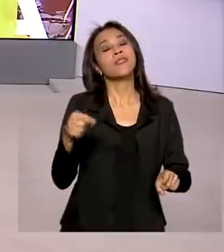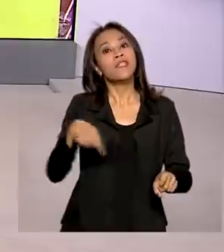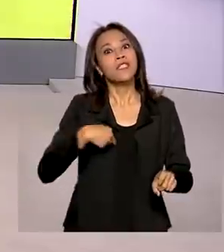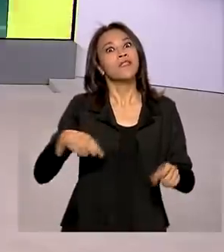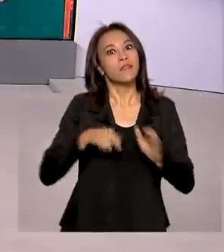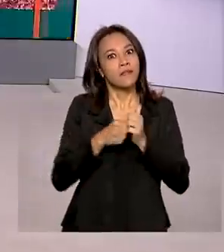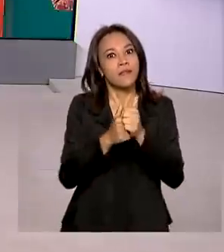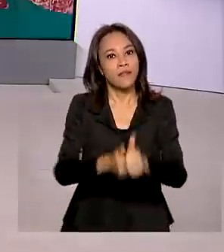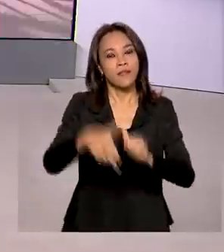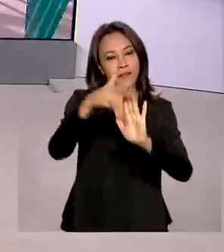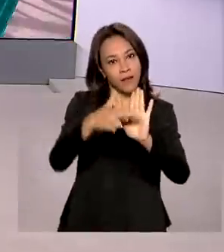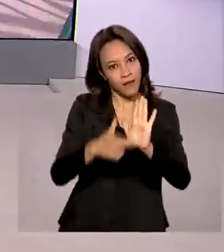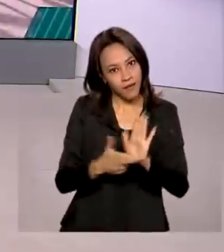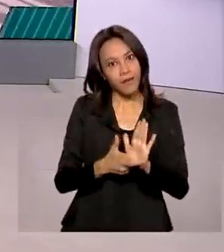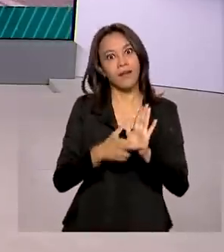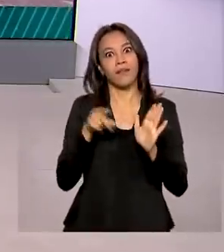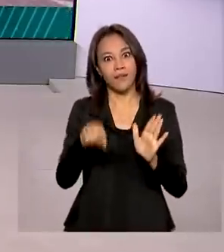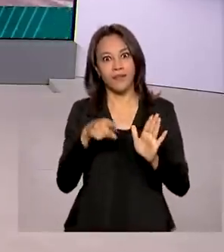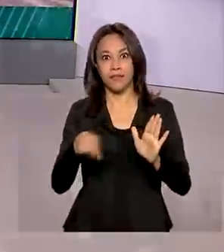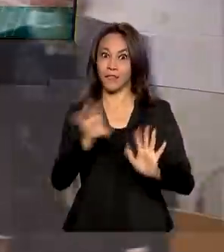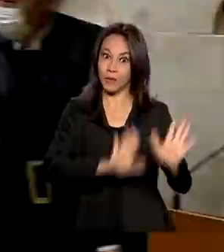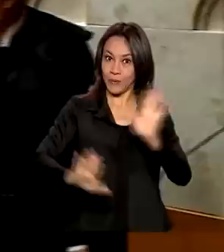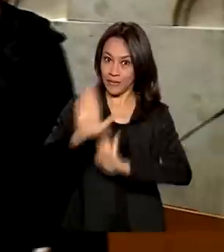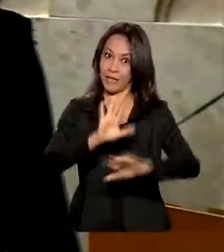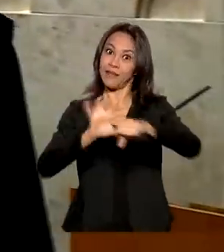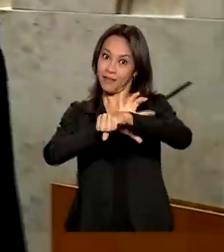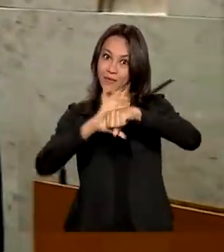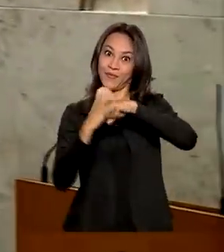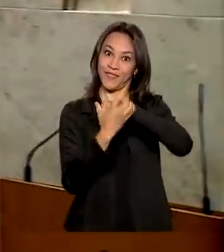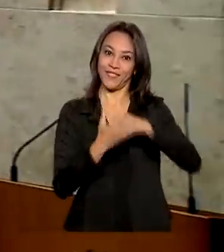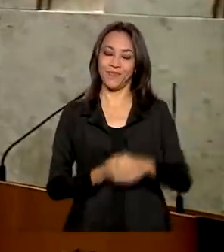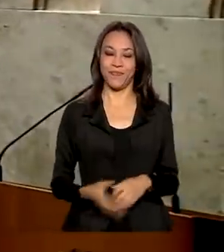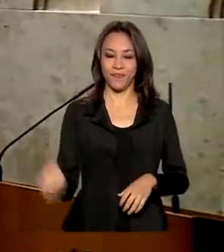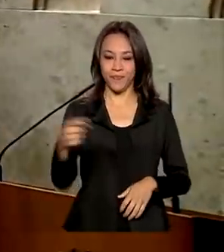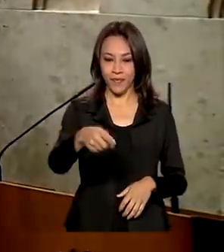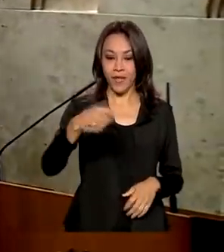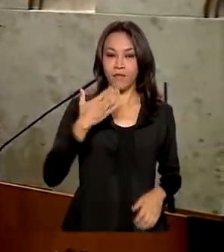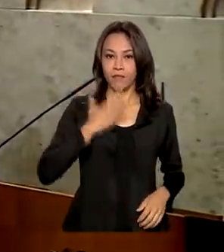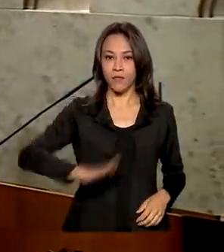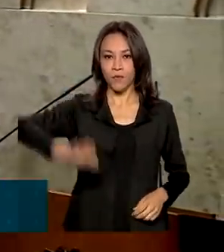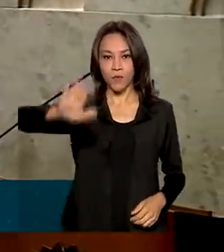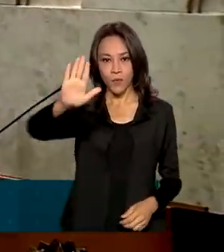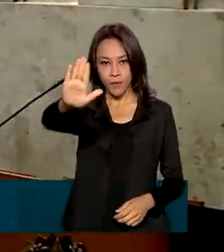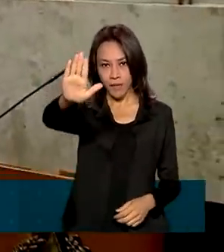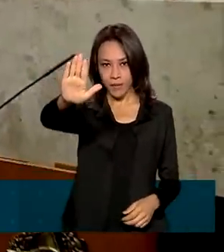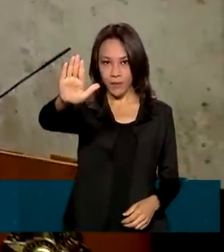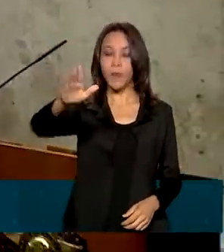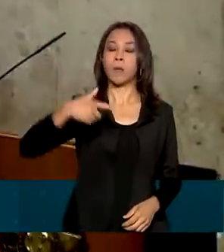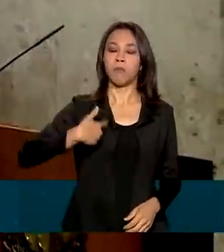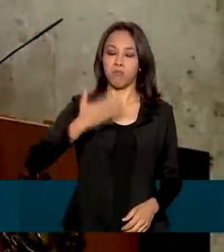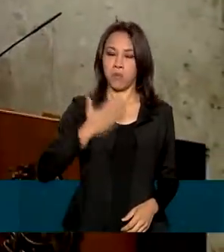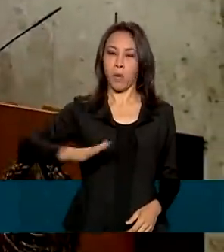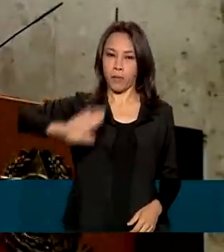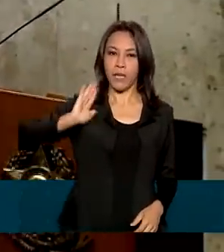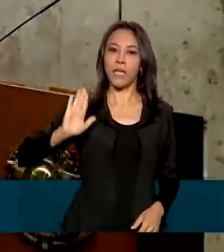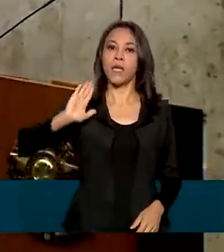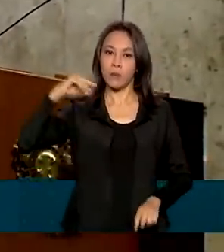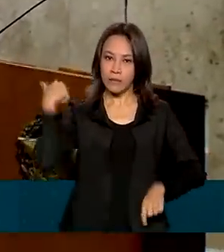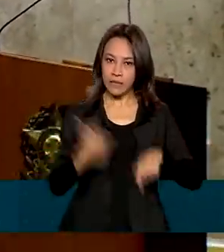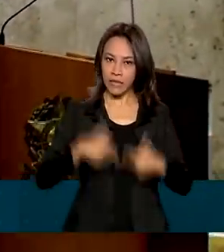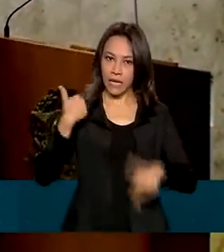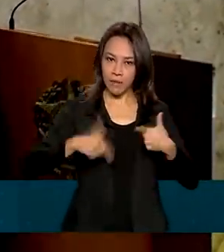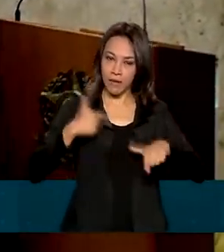protocolos de segurança da Covid-19. No juramento, André Mendonça prometeu trabalhar pautado em